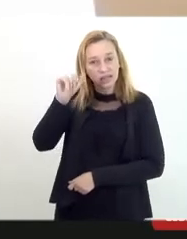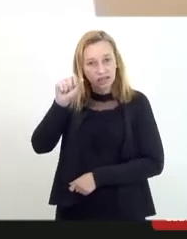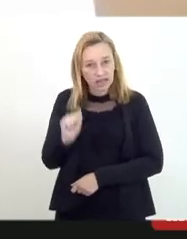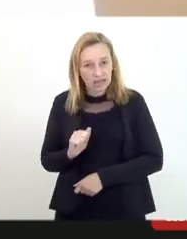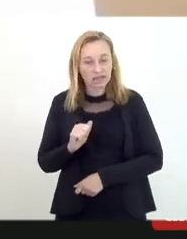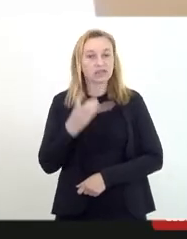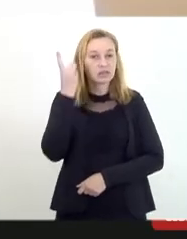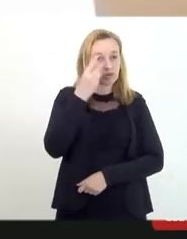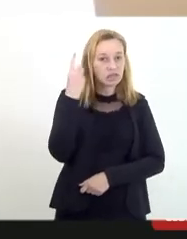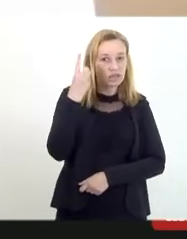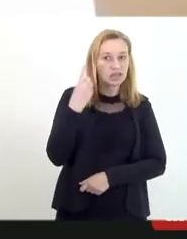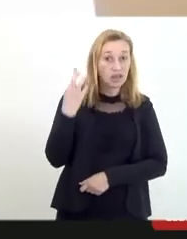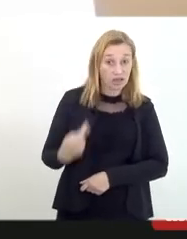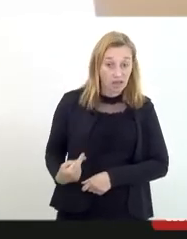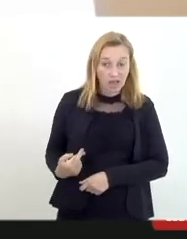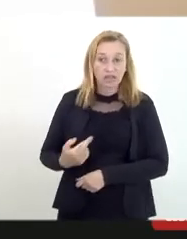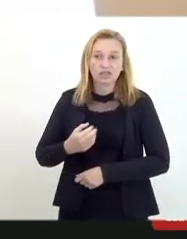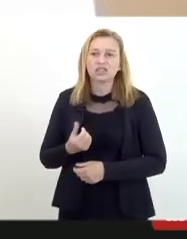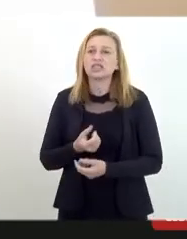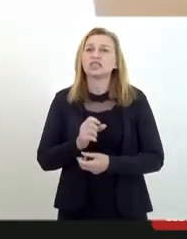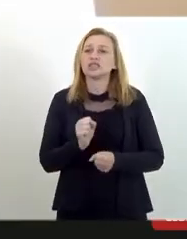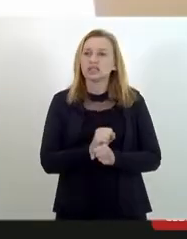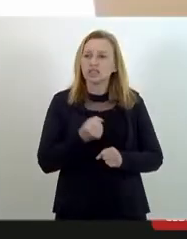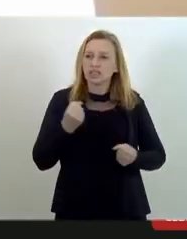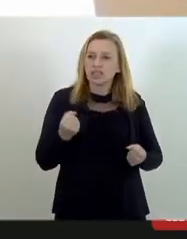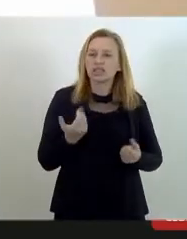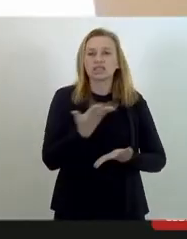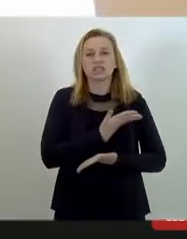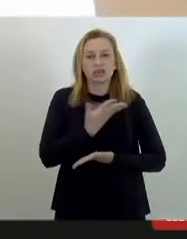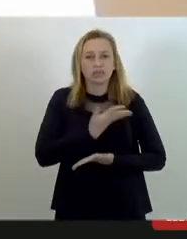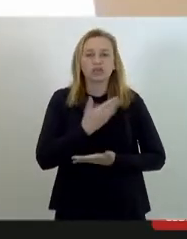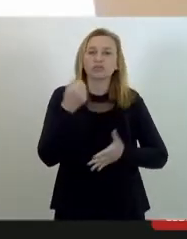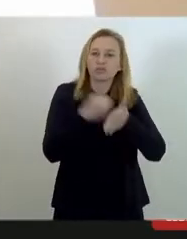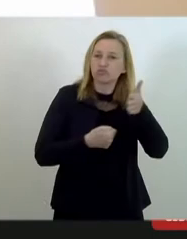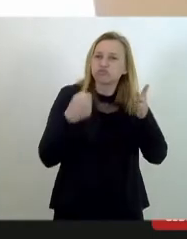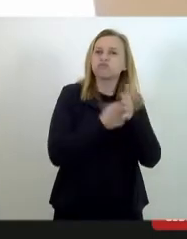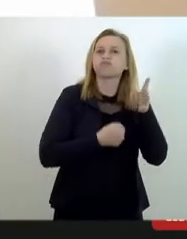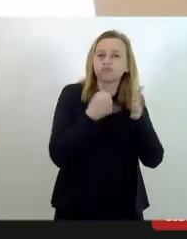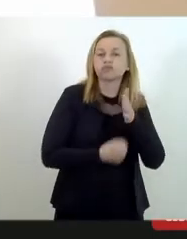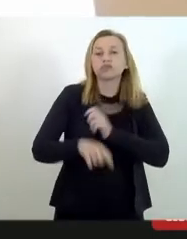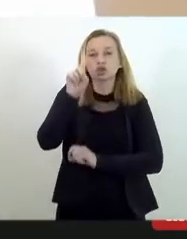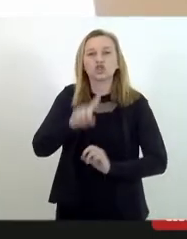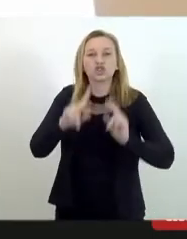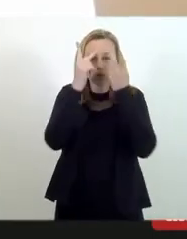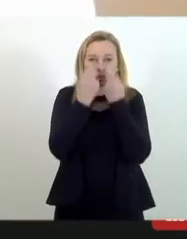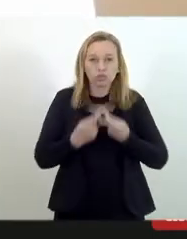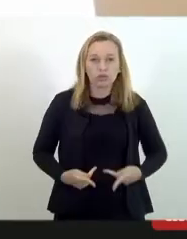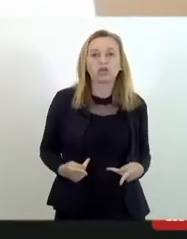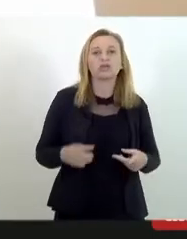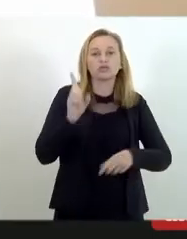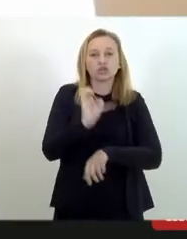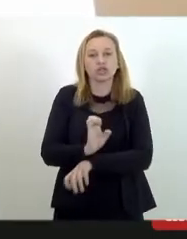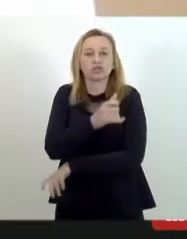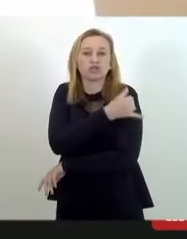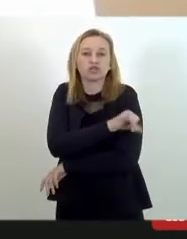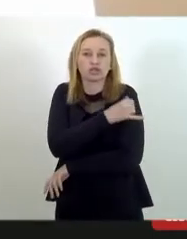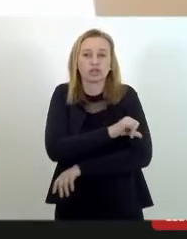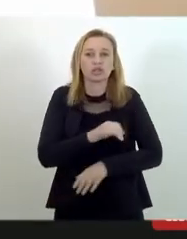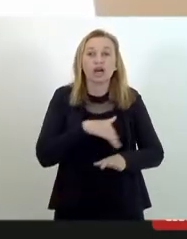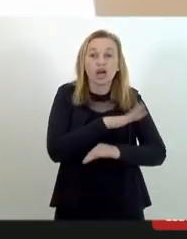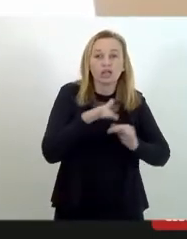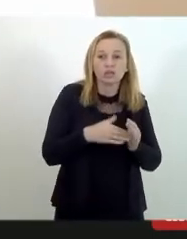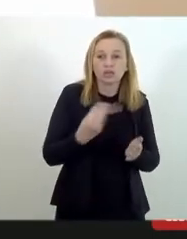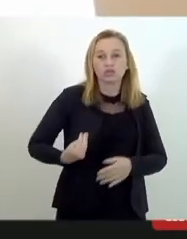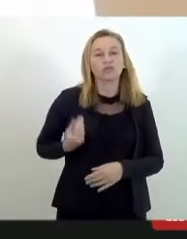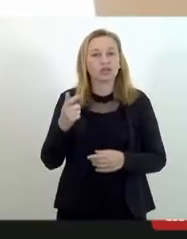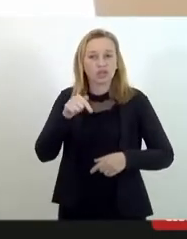deputada Renata Souza, grandes parceiros nessa luta fundamental pelos direitos humanos no Estado do Rio de Janeiro, a todos aqui